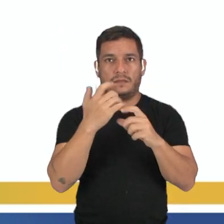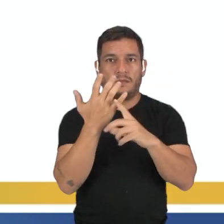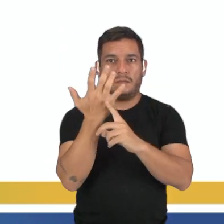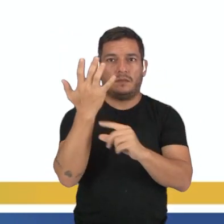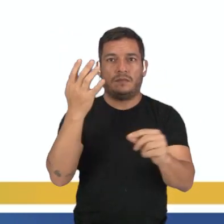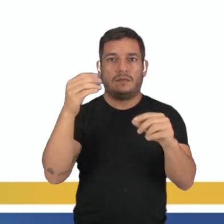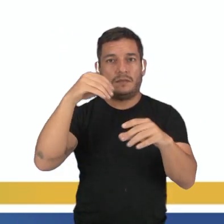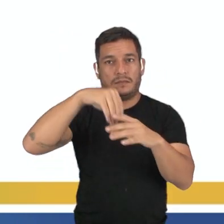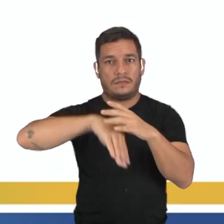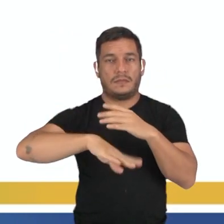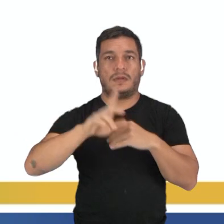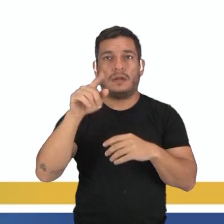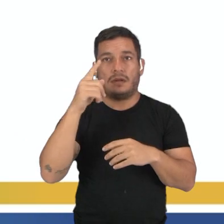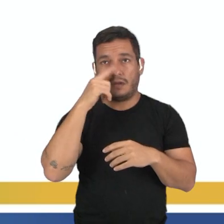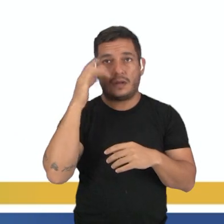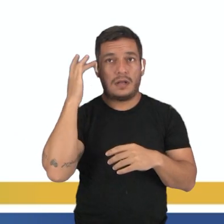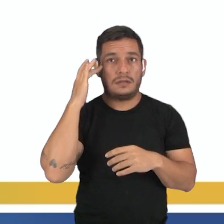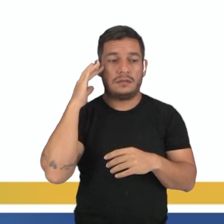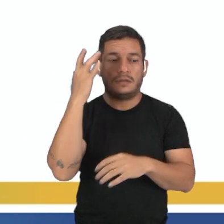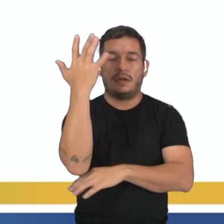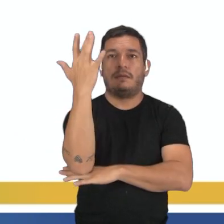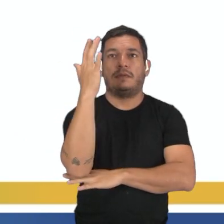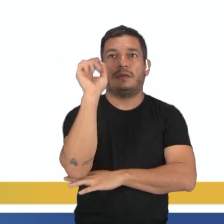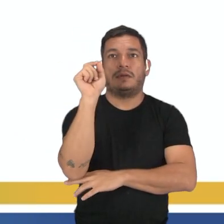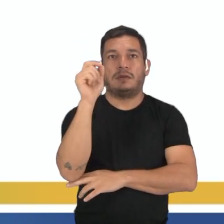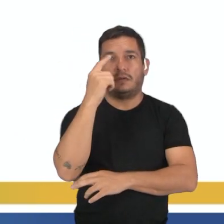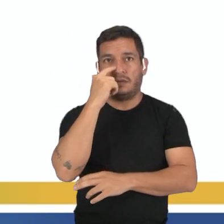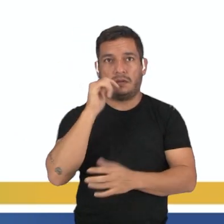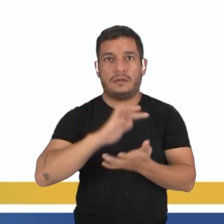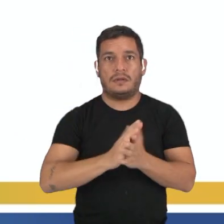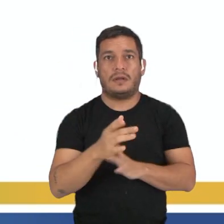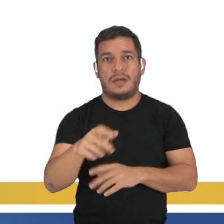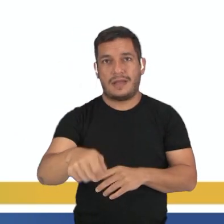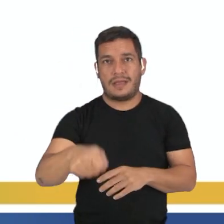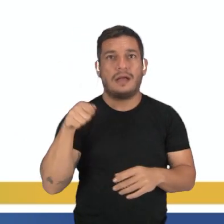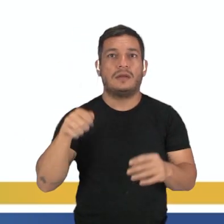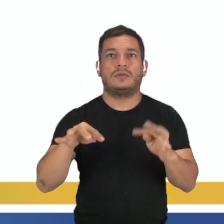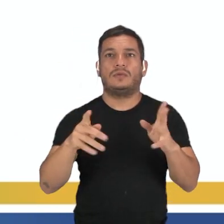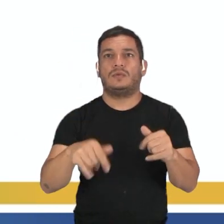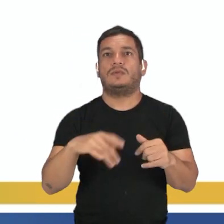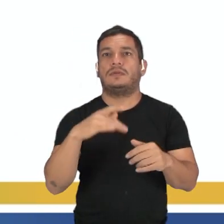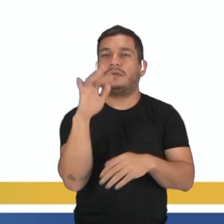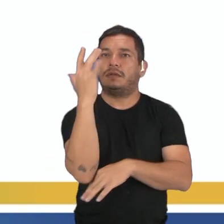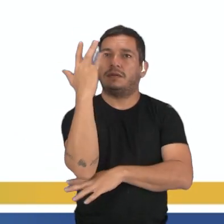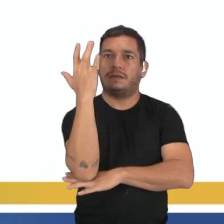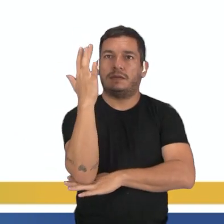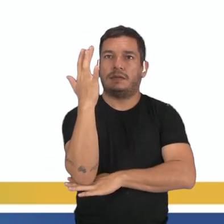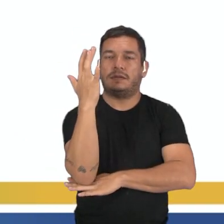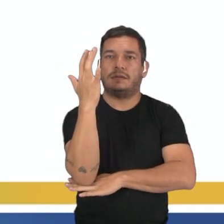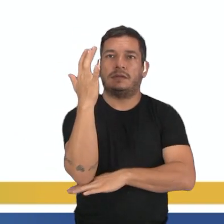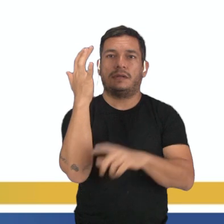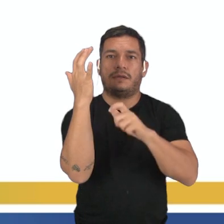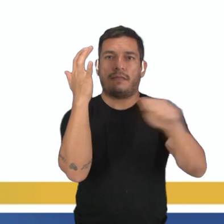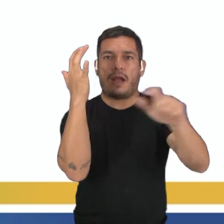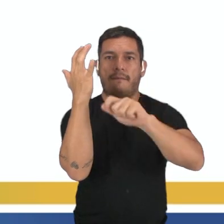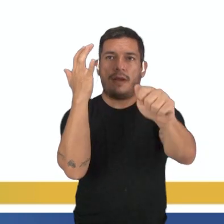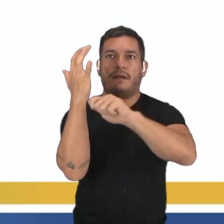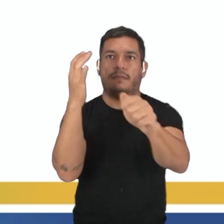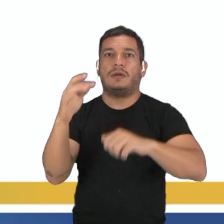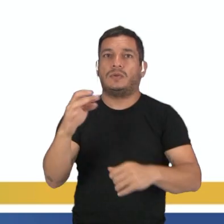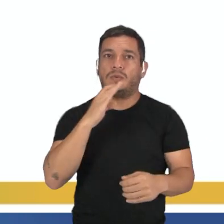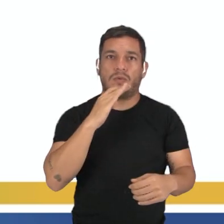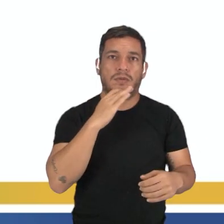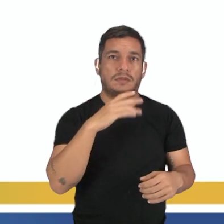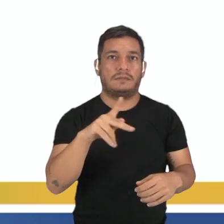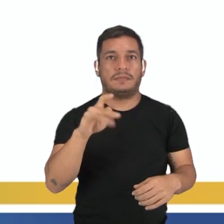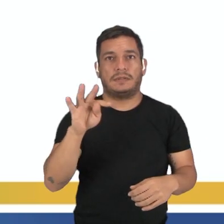face inferior. Achando que a planta em questão estava estragada, a menina arrancou todas as folhas da planta. E de acordo com seus conhecimentos